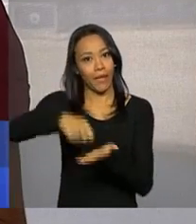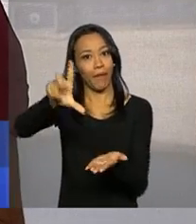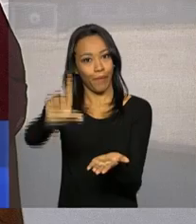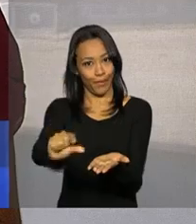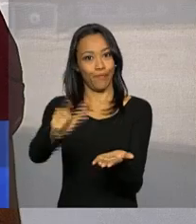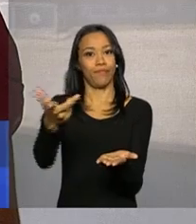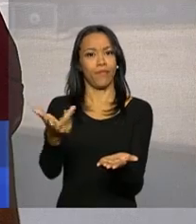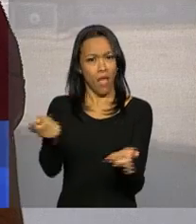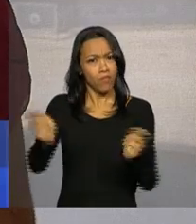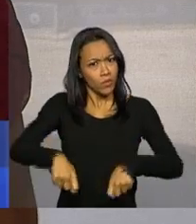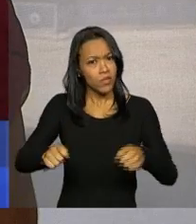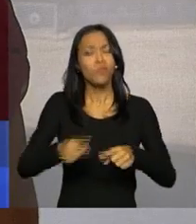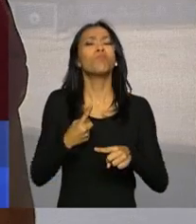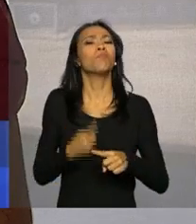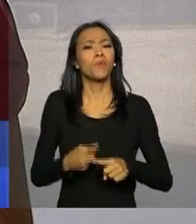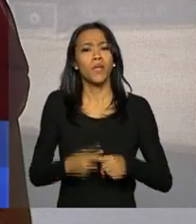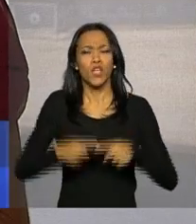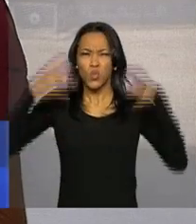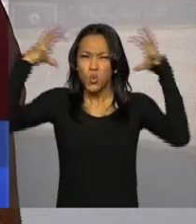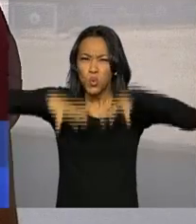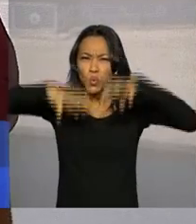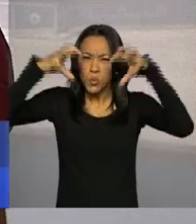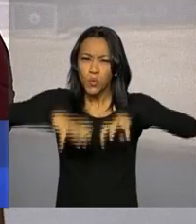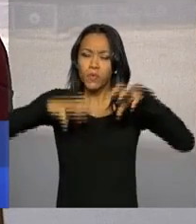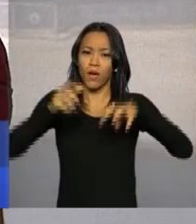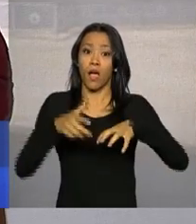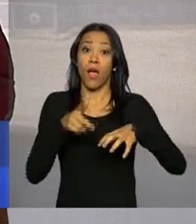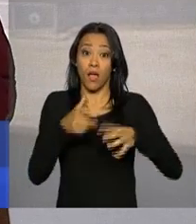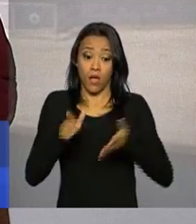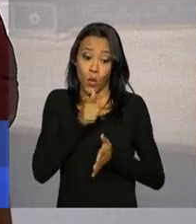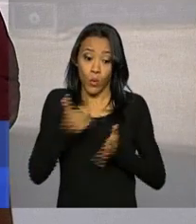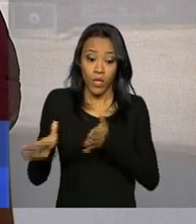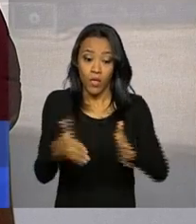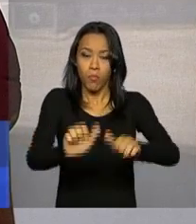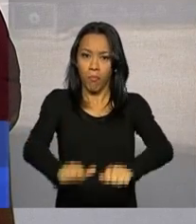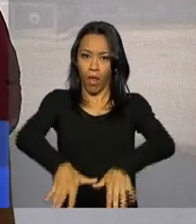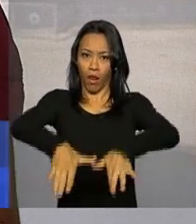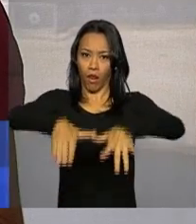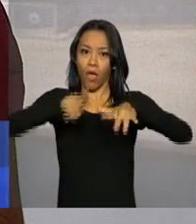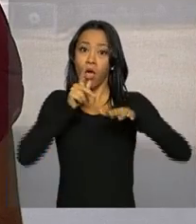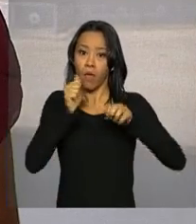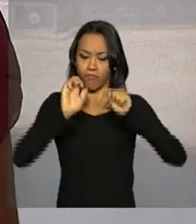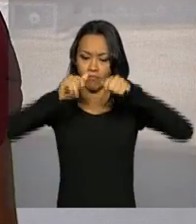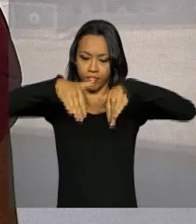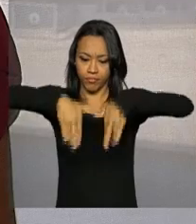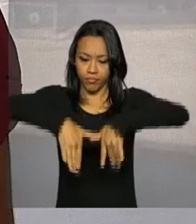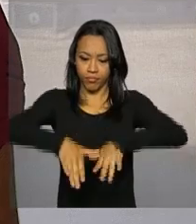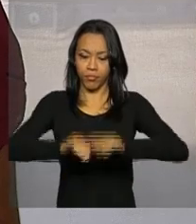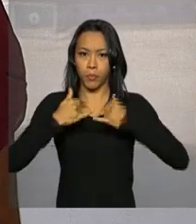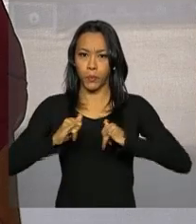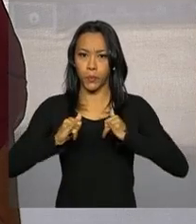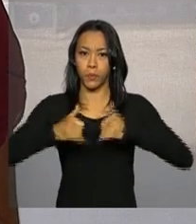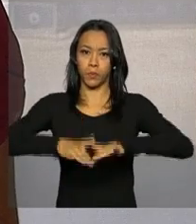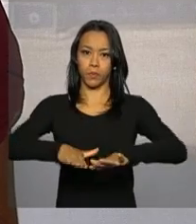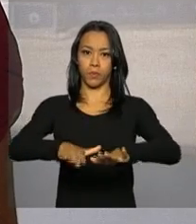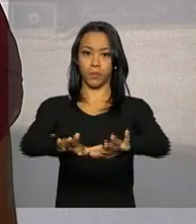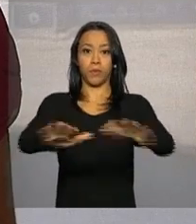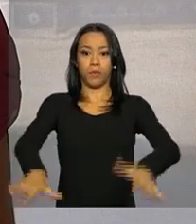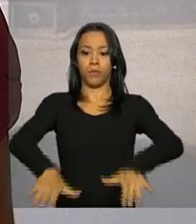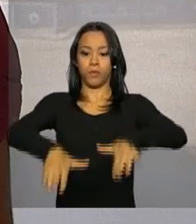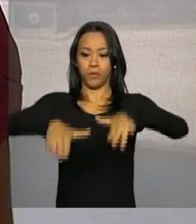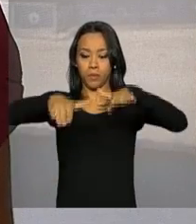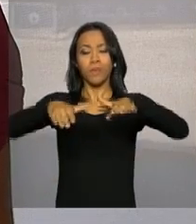Isso só vai ser possível porque, com as chuvas e o aumento do nível de reservatórios das usinas hidrelétricas, o governo pode, então,